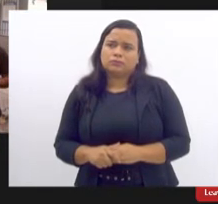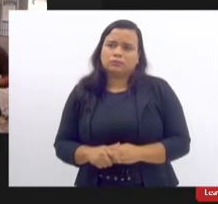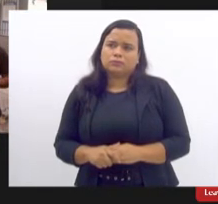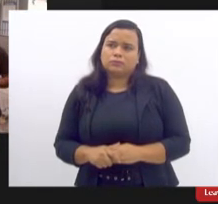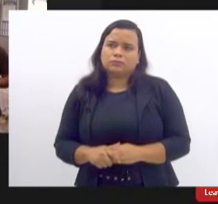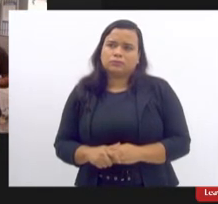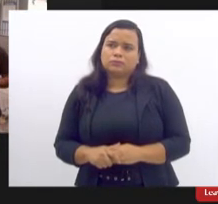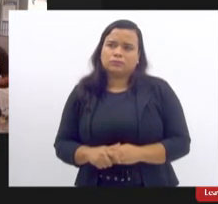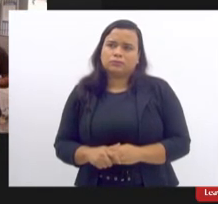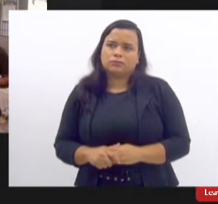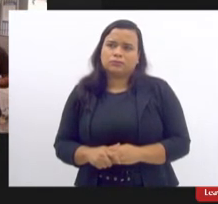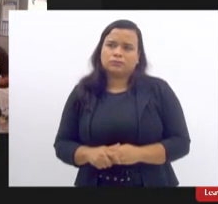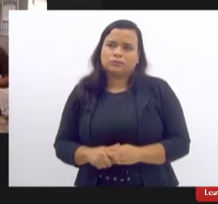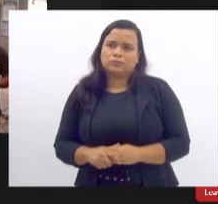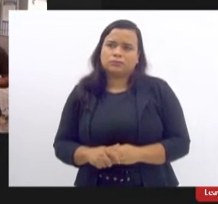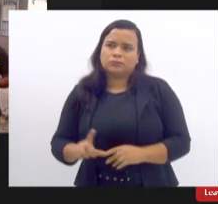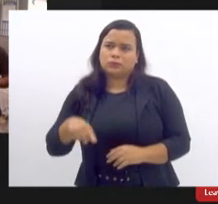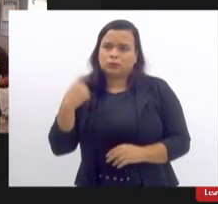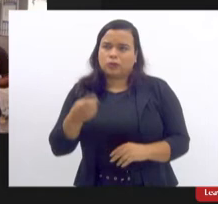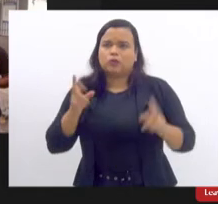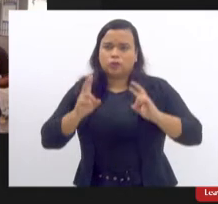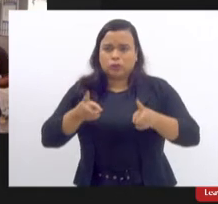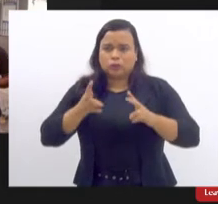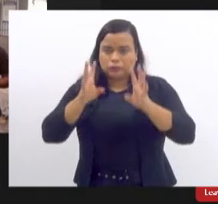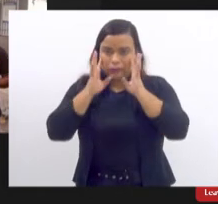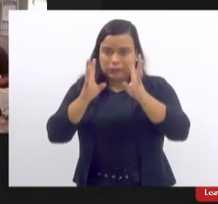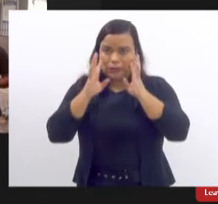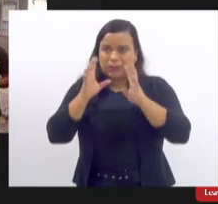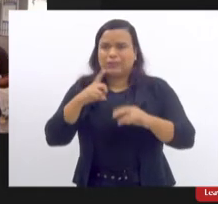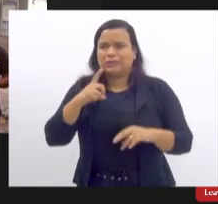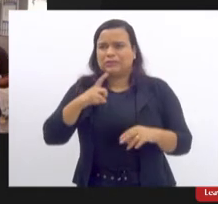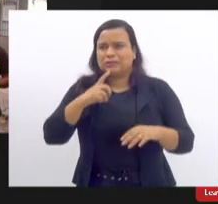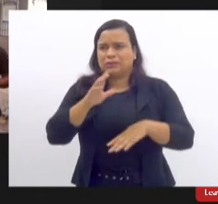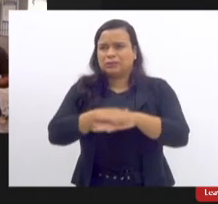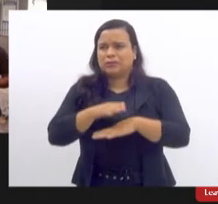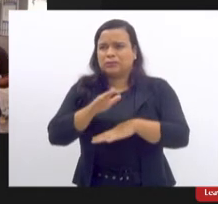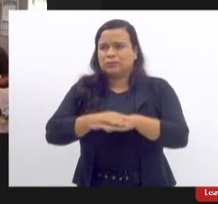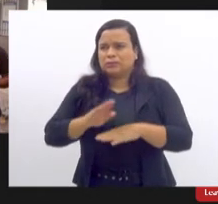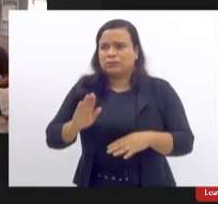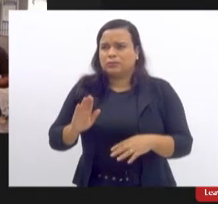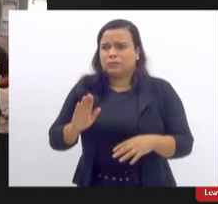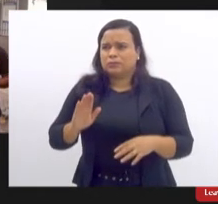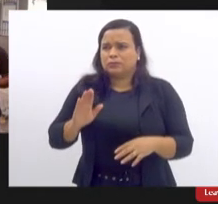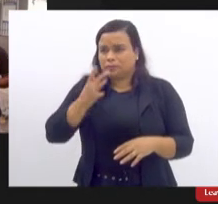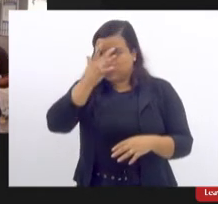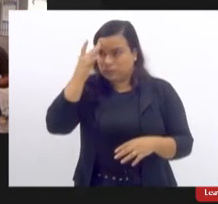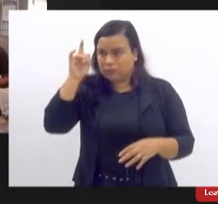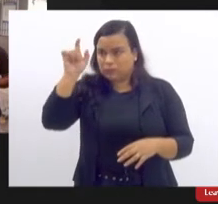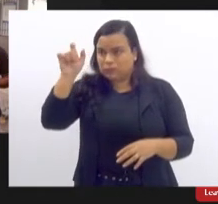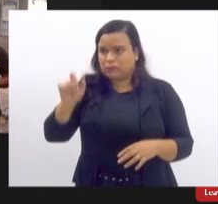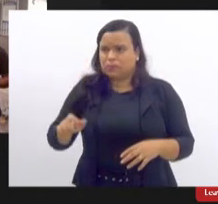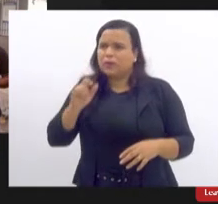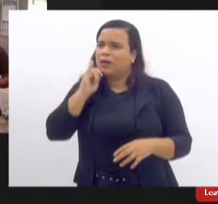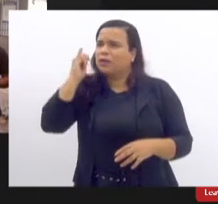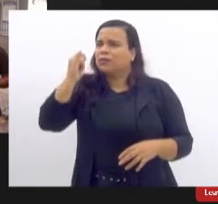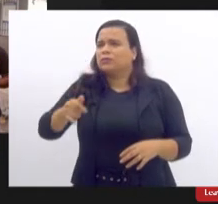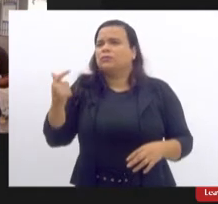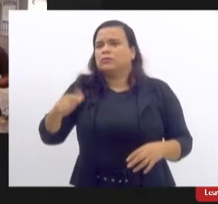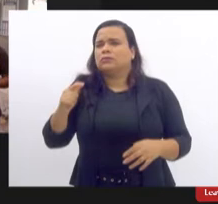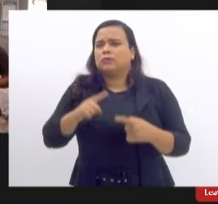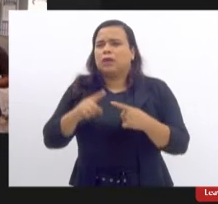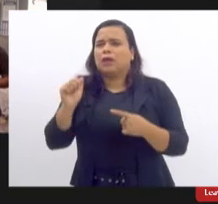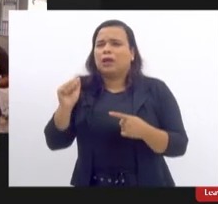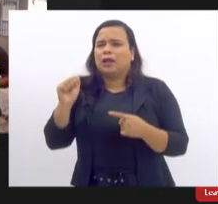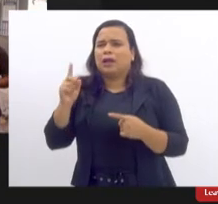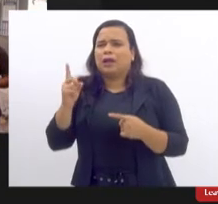vamos vamos continuar ouvindo eu estou vendo que tem aqui alguém que eu não anunciei ainda a Adriana Leclerc